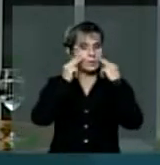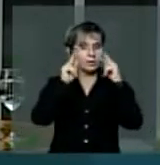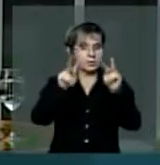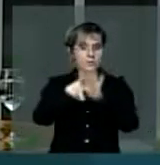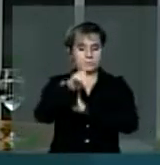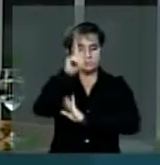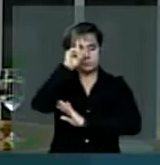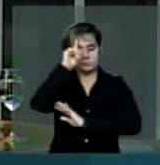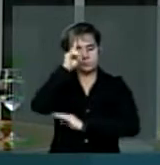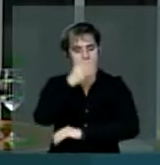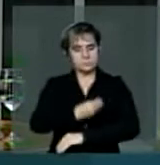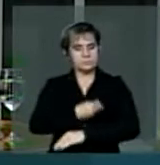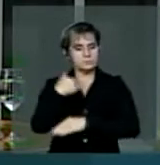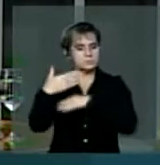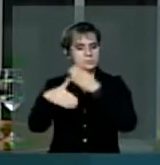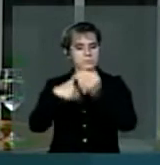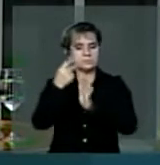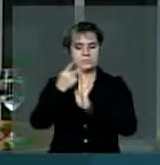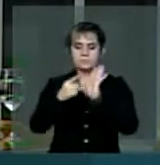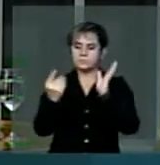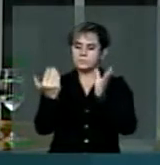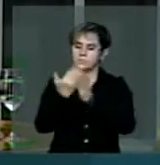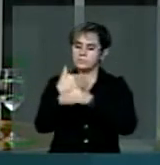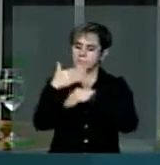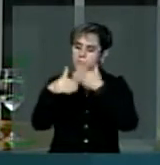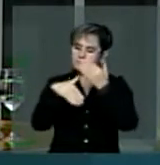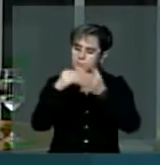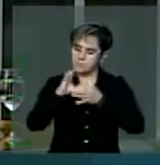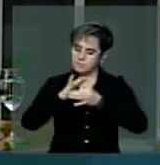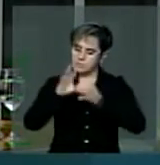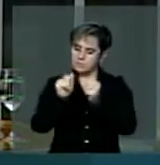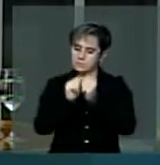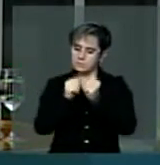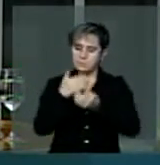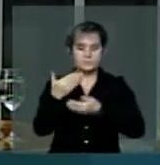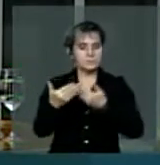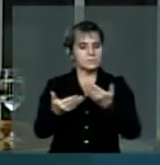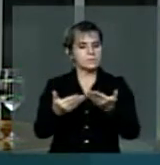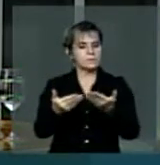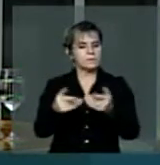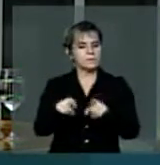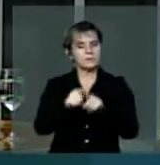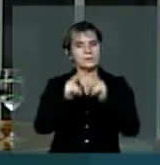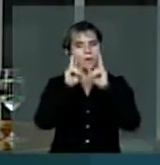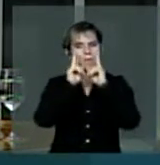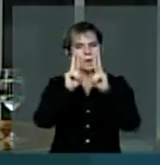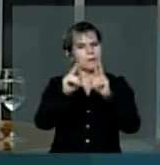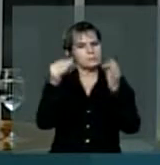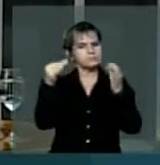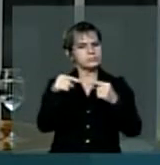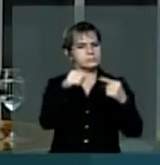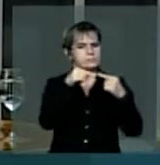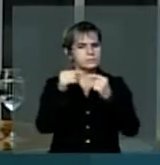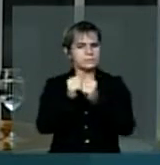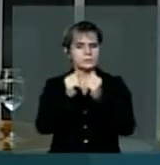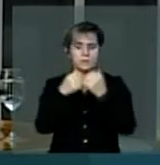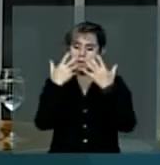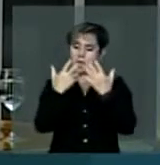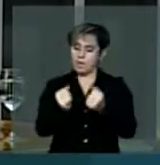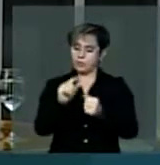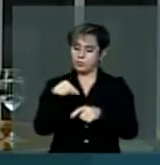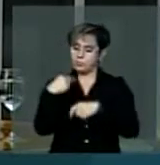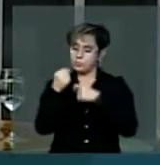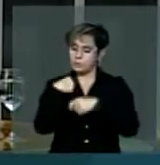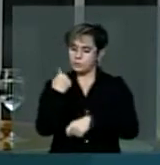dia, no processo democrático como meio e fim e no testemunho coerente, assumindo o que somos,